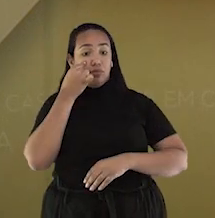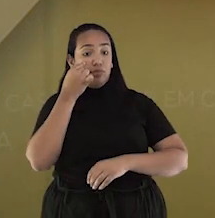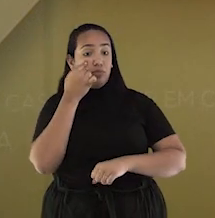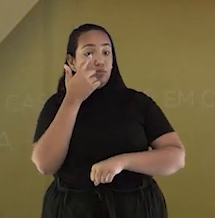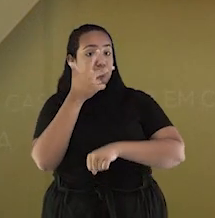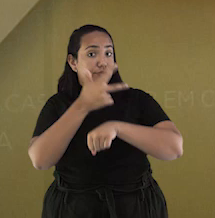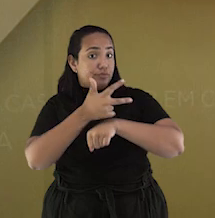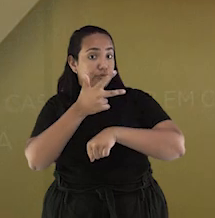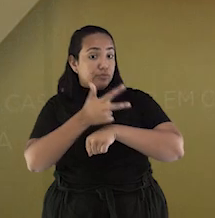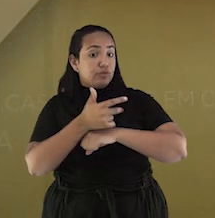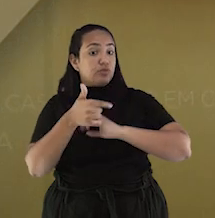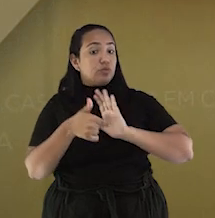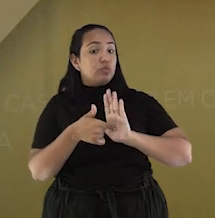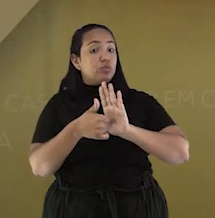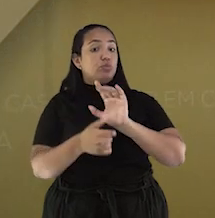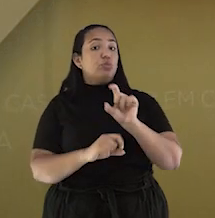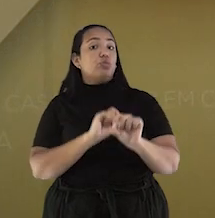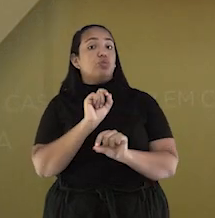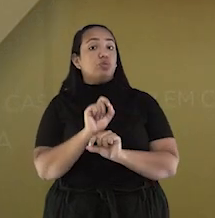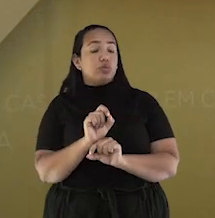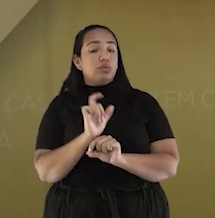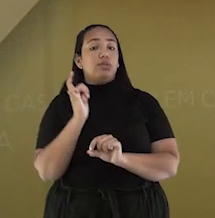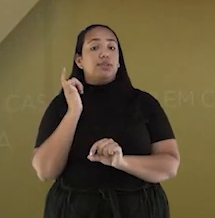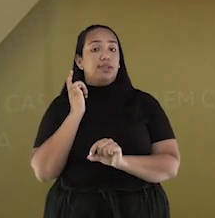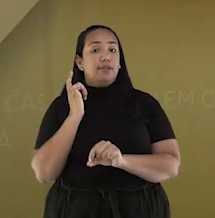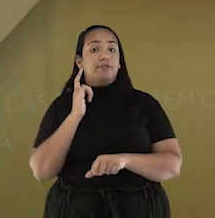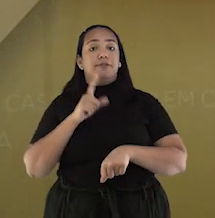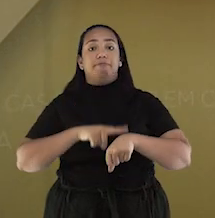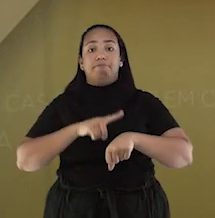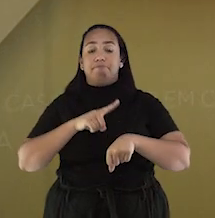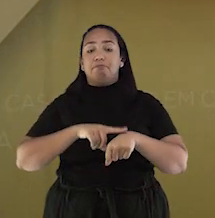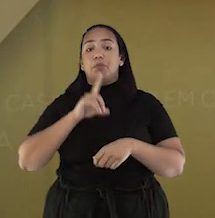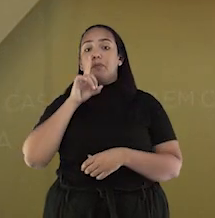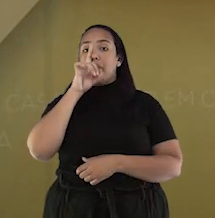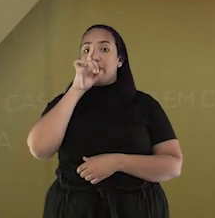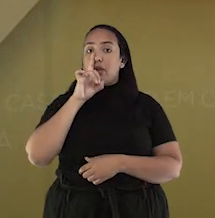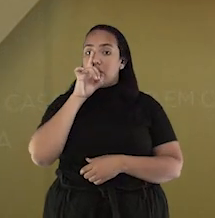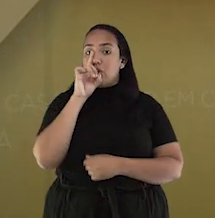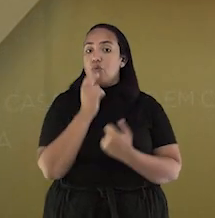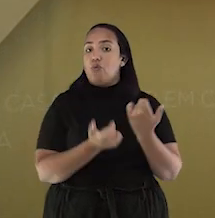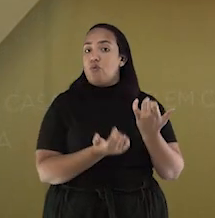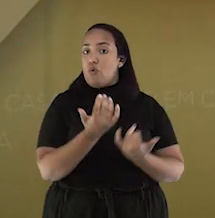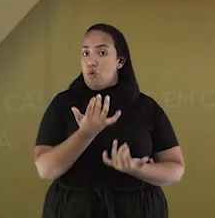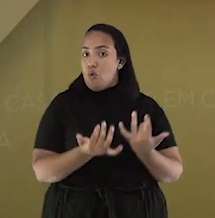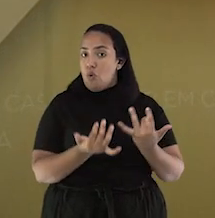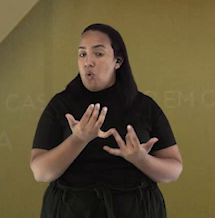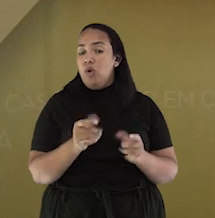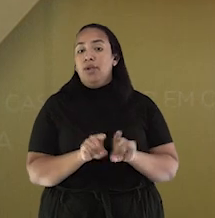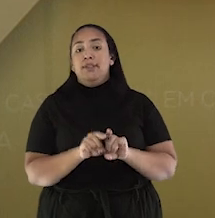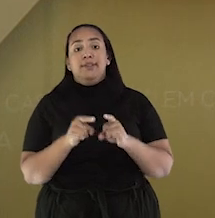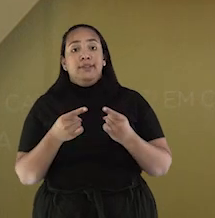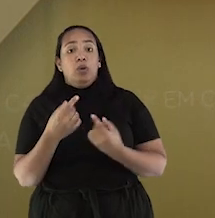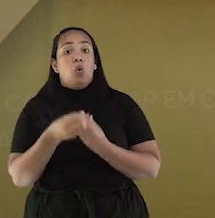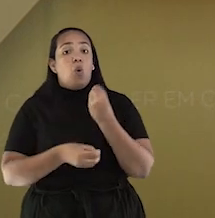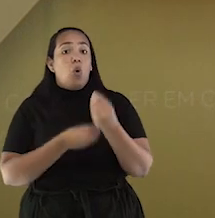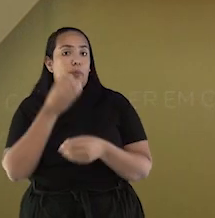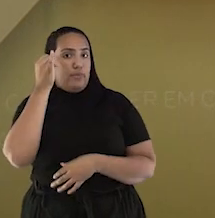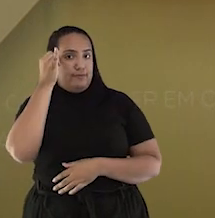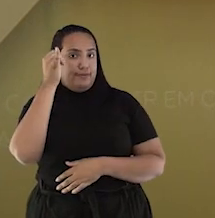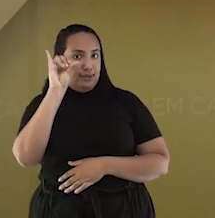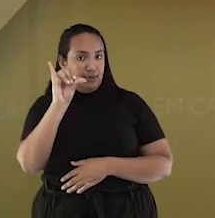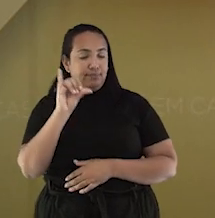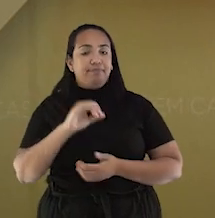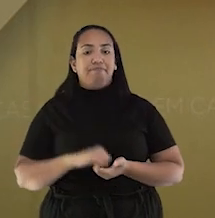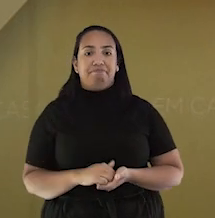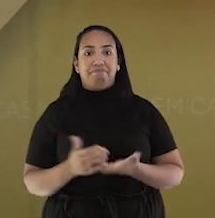vídeo que mostra algumas situações de perigo com o fogo e também formas de prevenção.